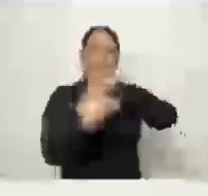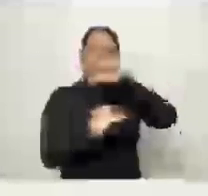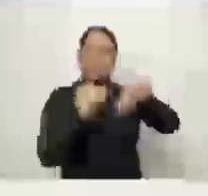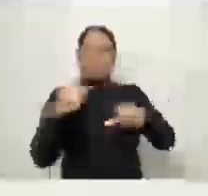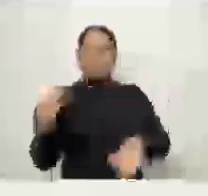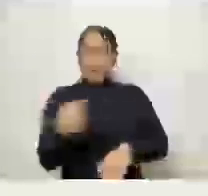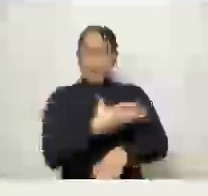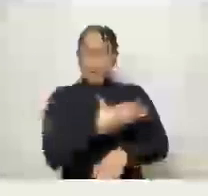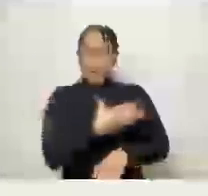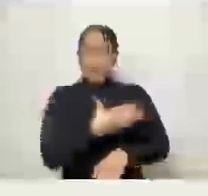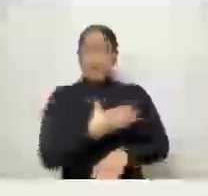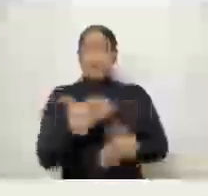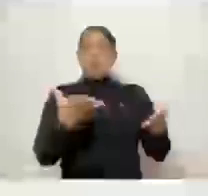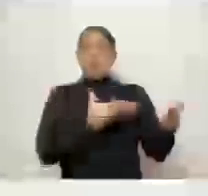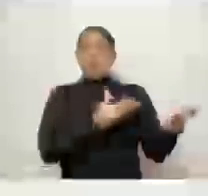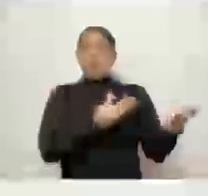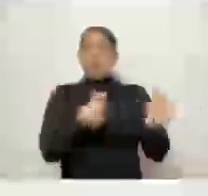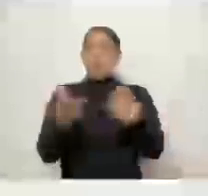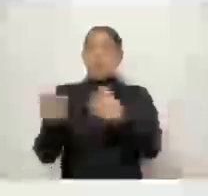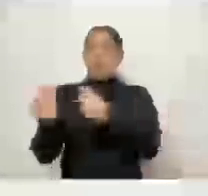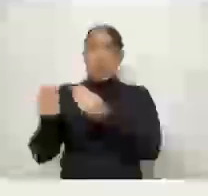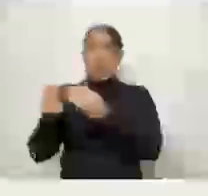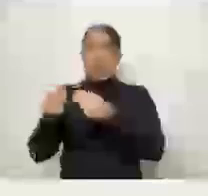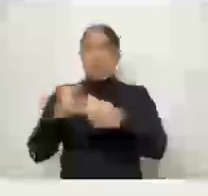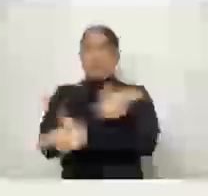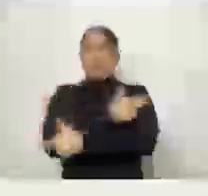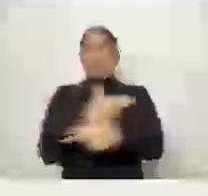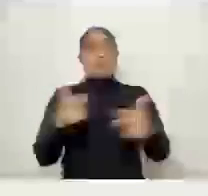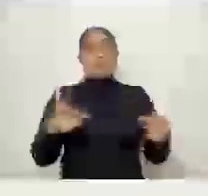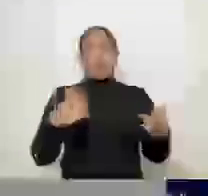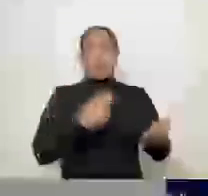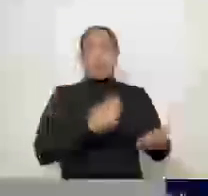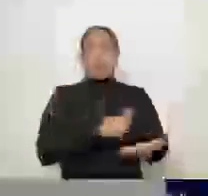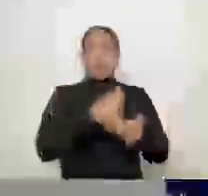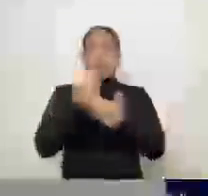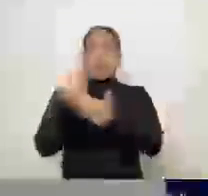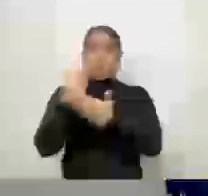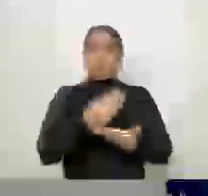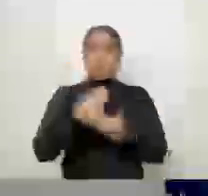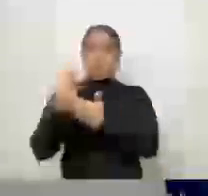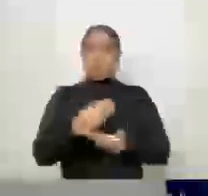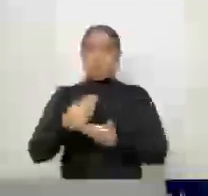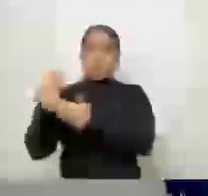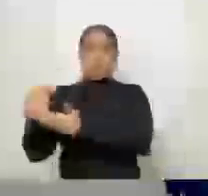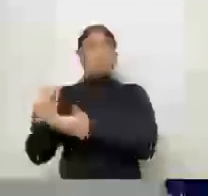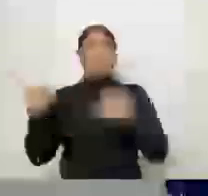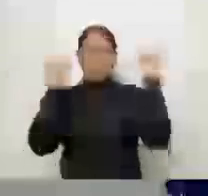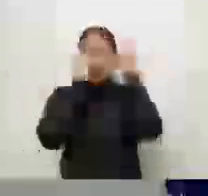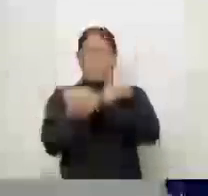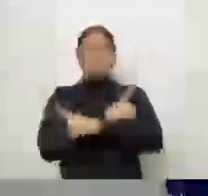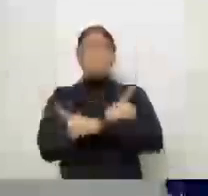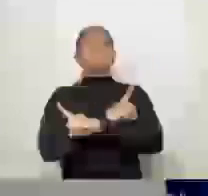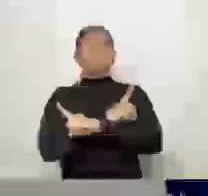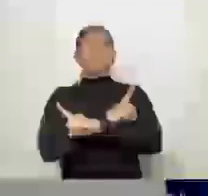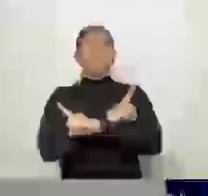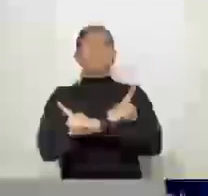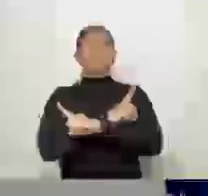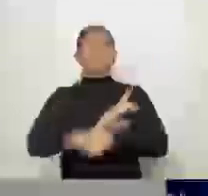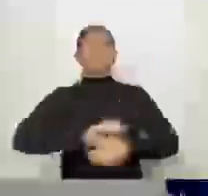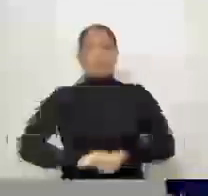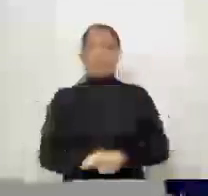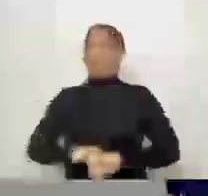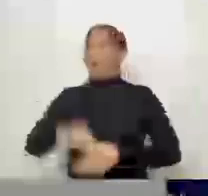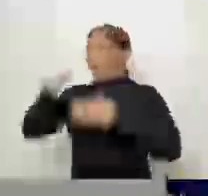ali está caótico. Obrigado pela parte. Outra coisa, muito obrigado a todos que acrescentaram no